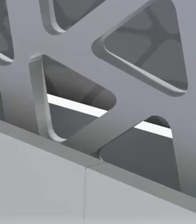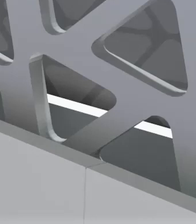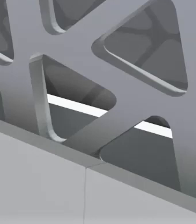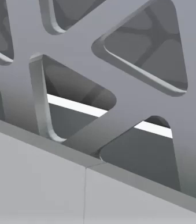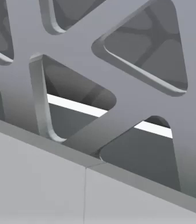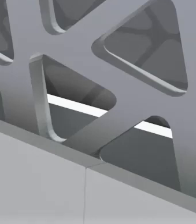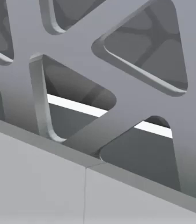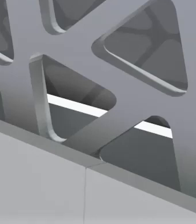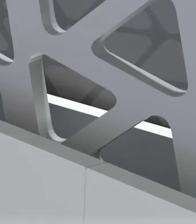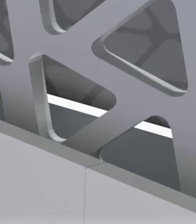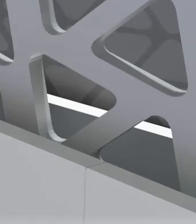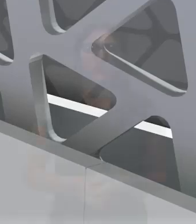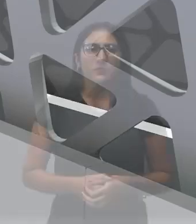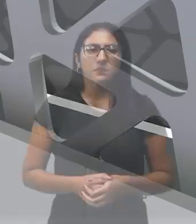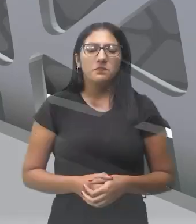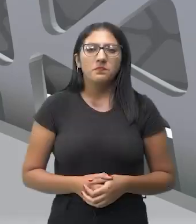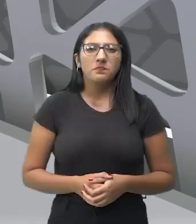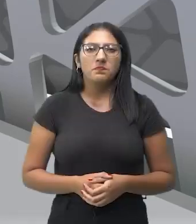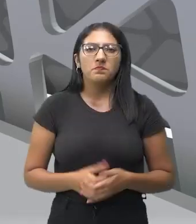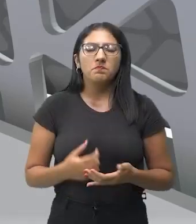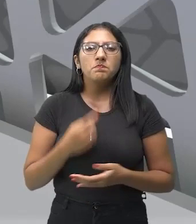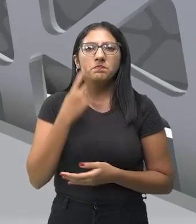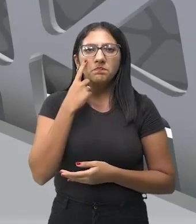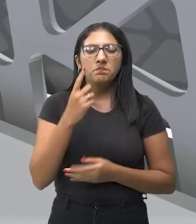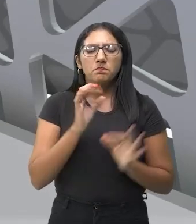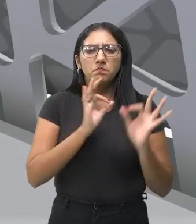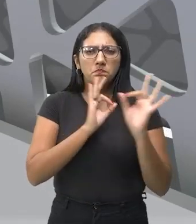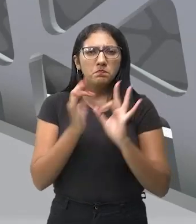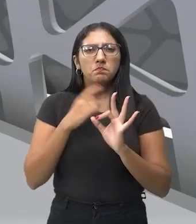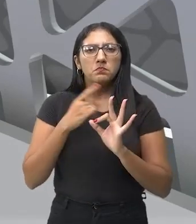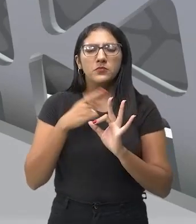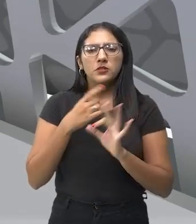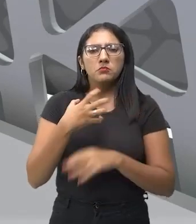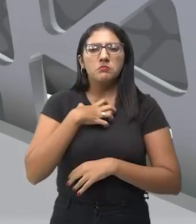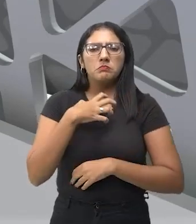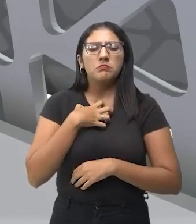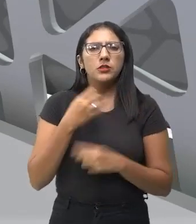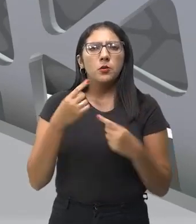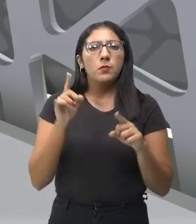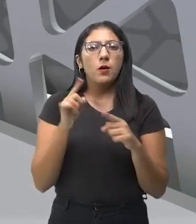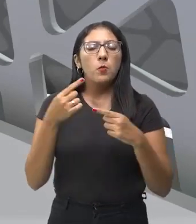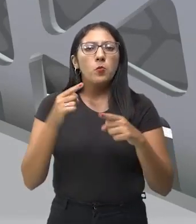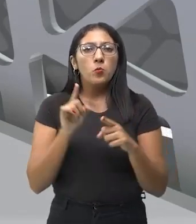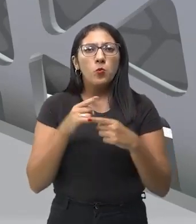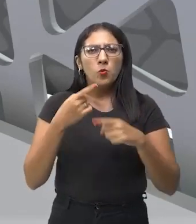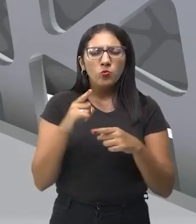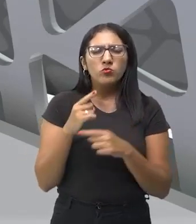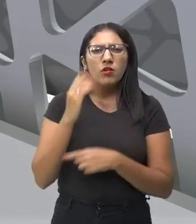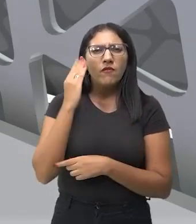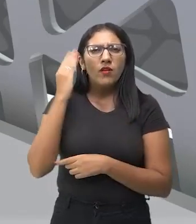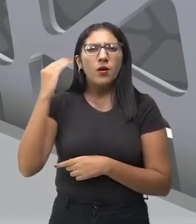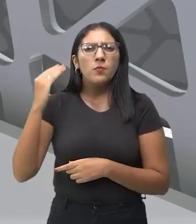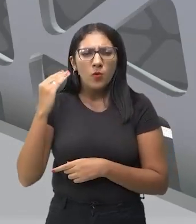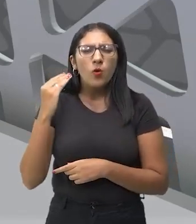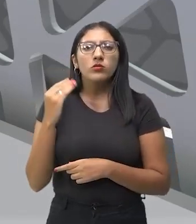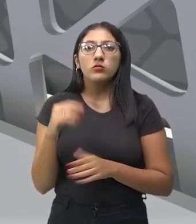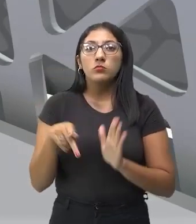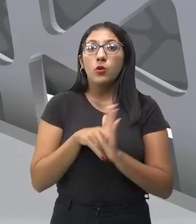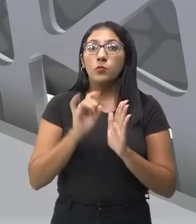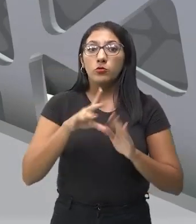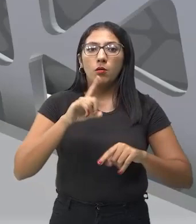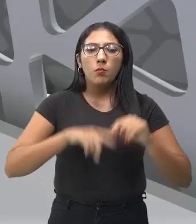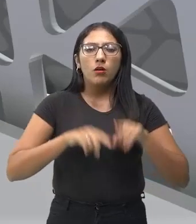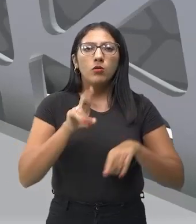Muito bem. Então, é uma música clássica, mas ela também é uma música clássica instrumental.